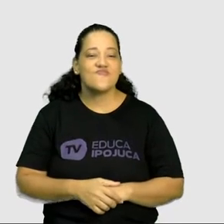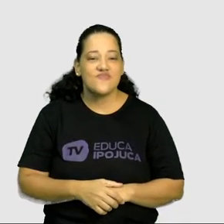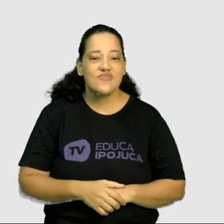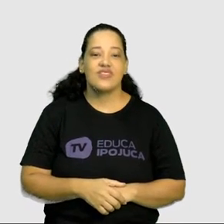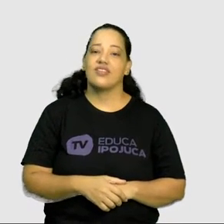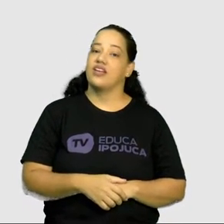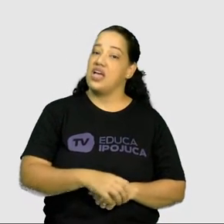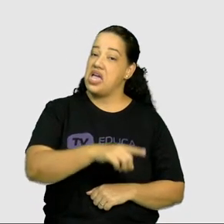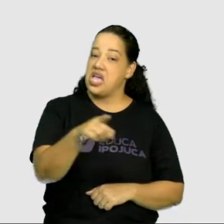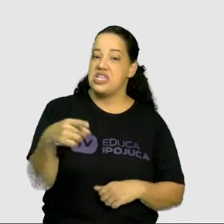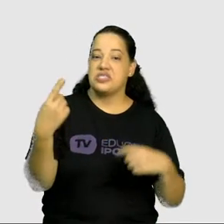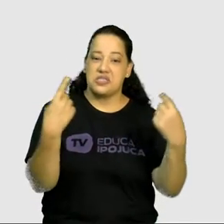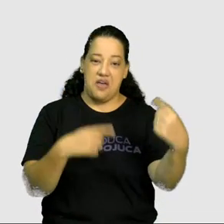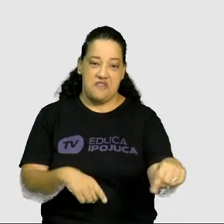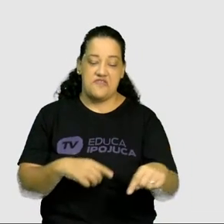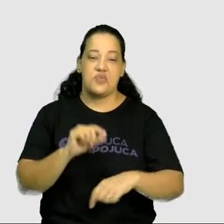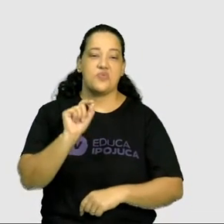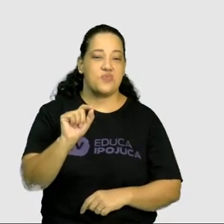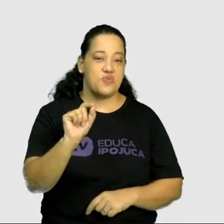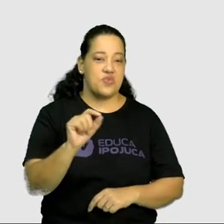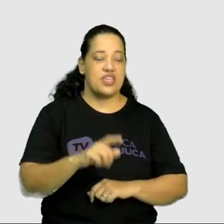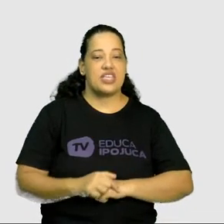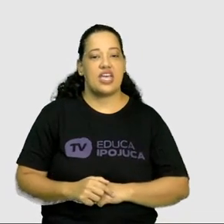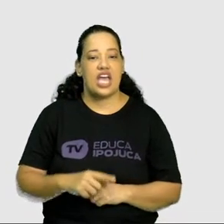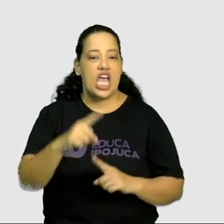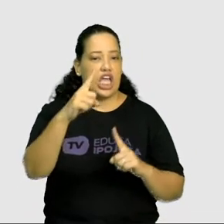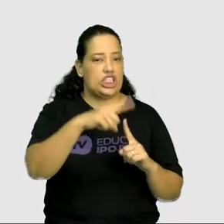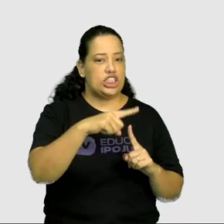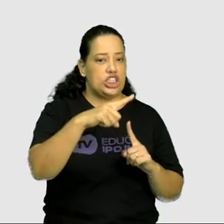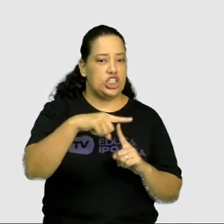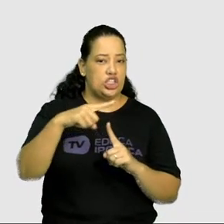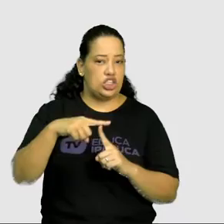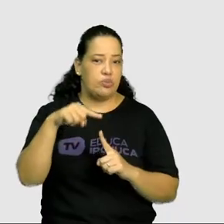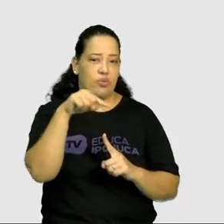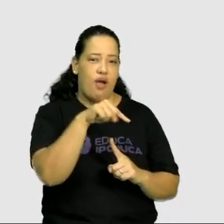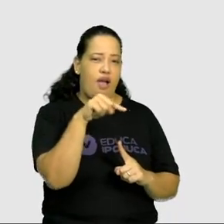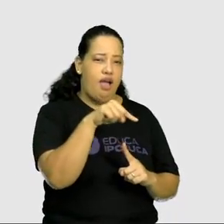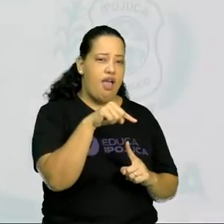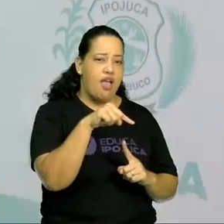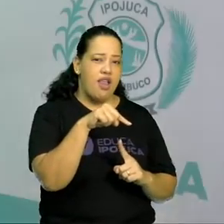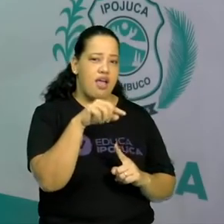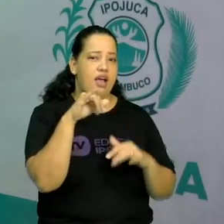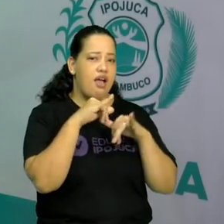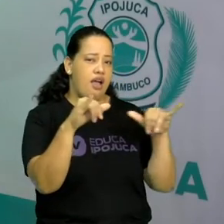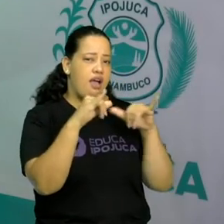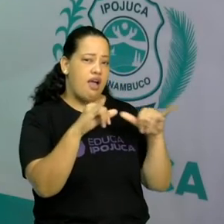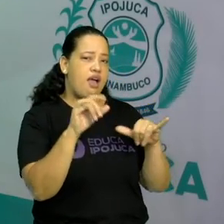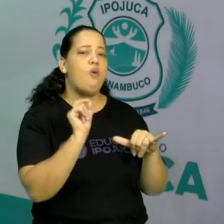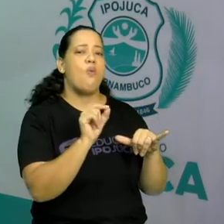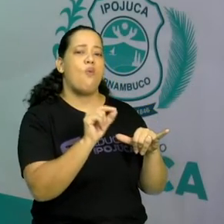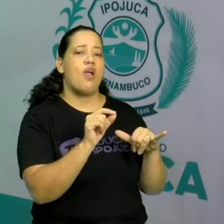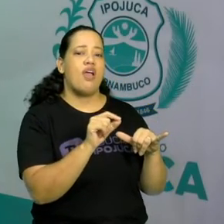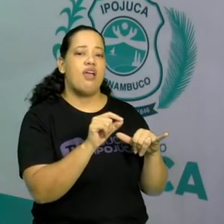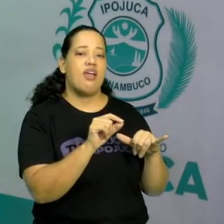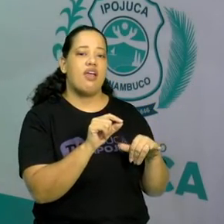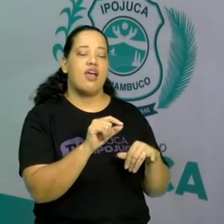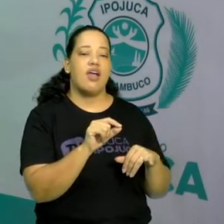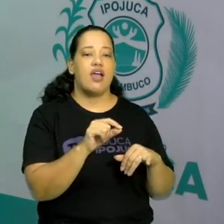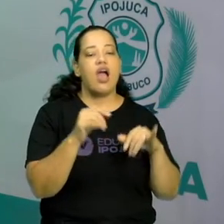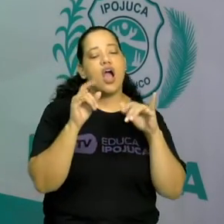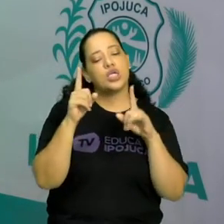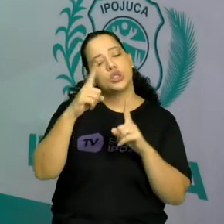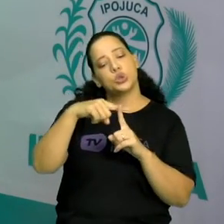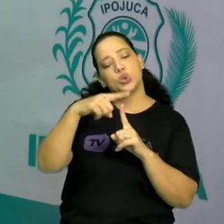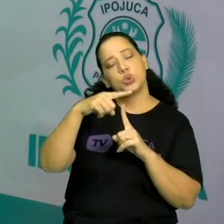desafio, traz qual o tipo dessa publicação? Essa imagem para vocês aqui, diante de todos os outros